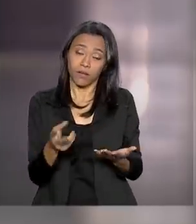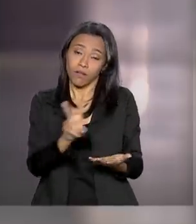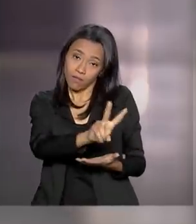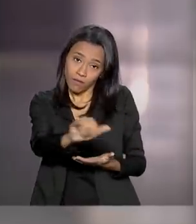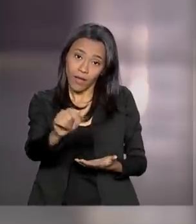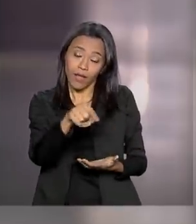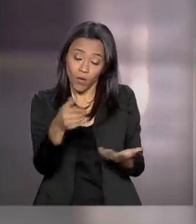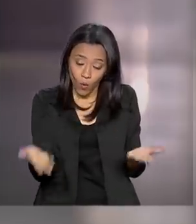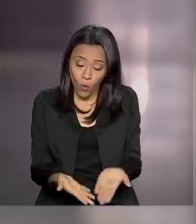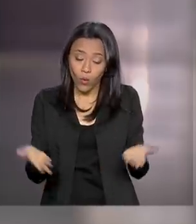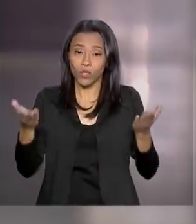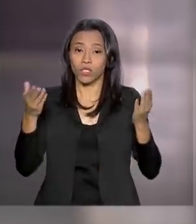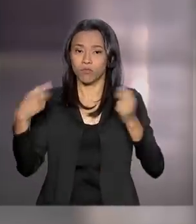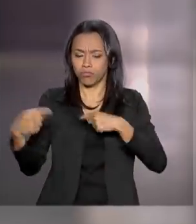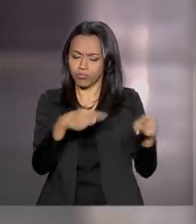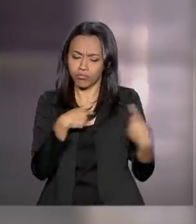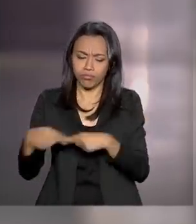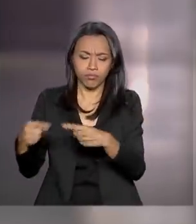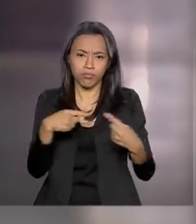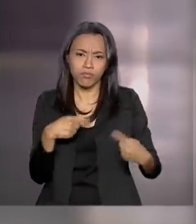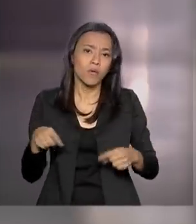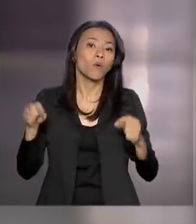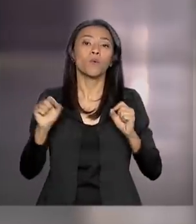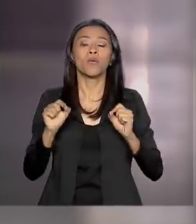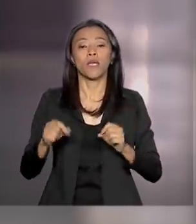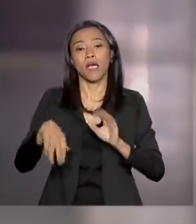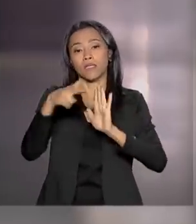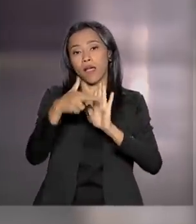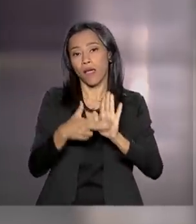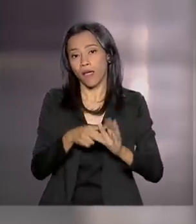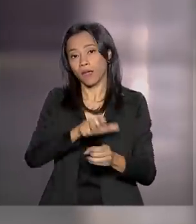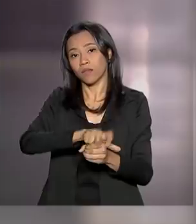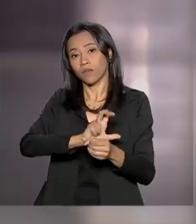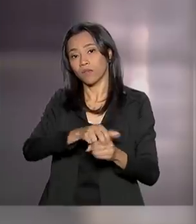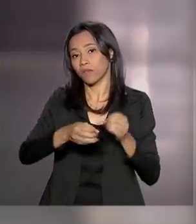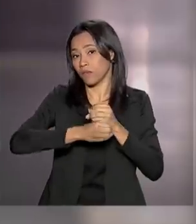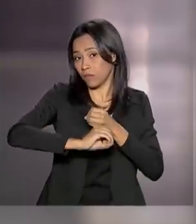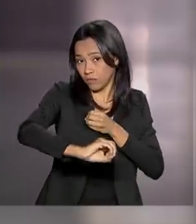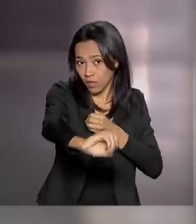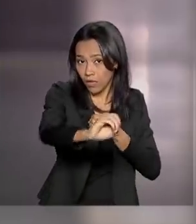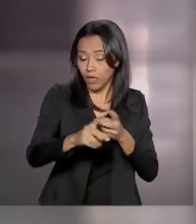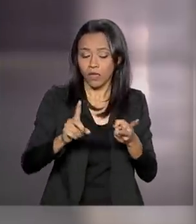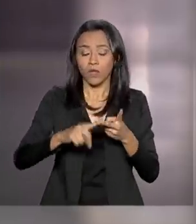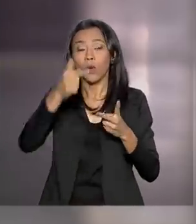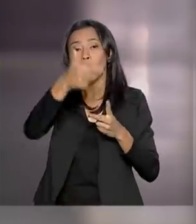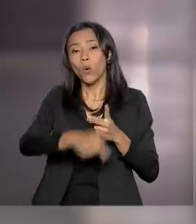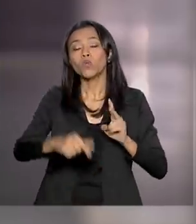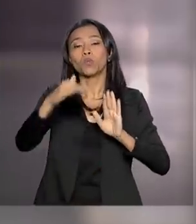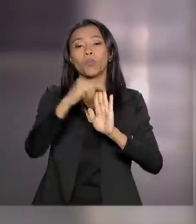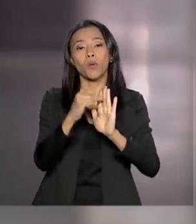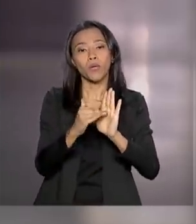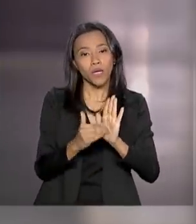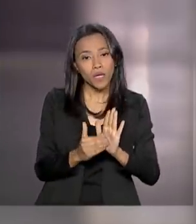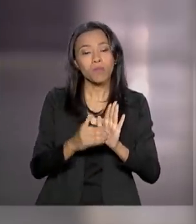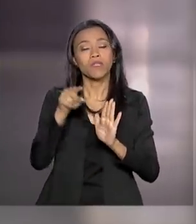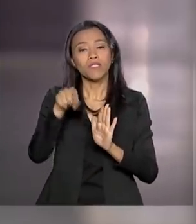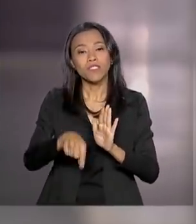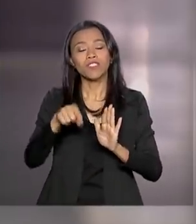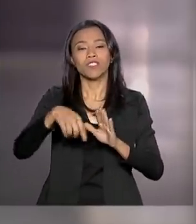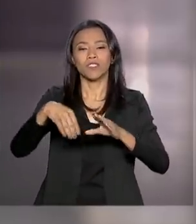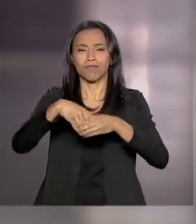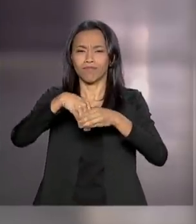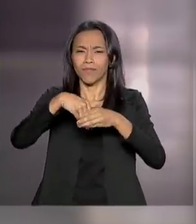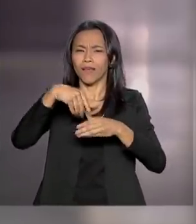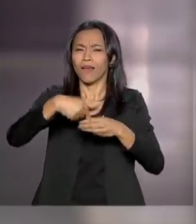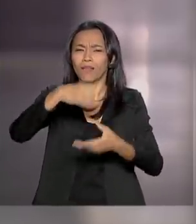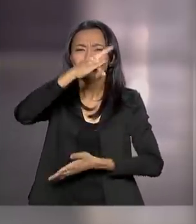na discussão de hoje o marco regulatório do saneamento básico e também o programa de regularização ambiental. É